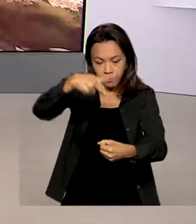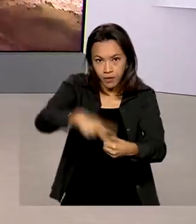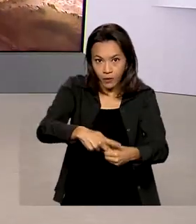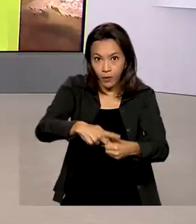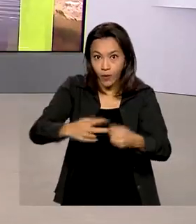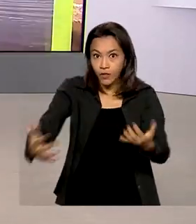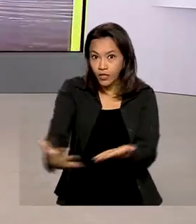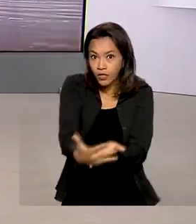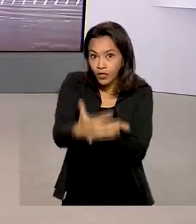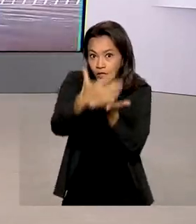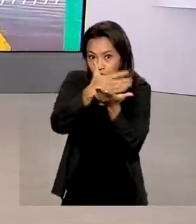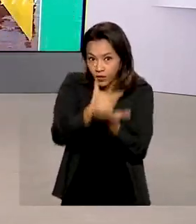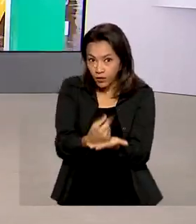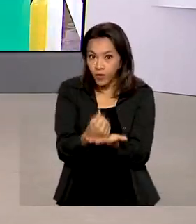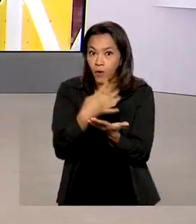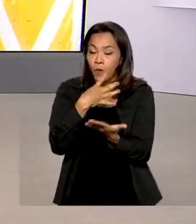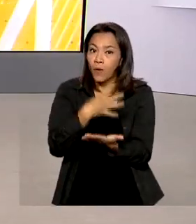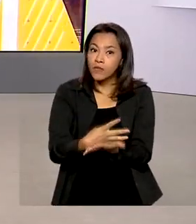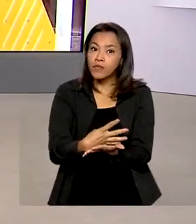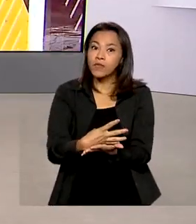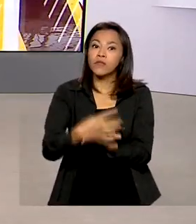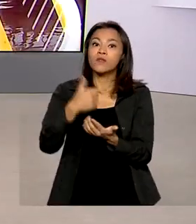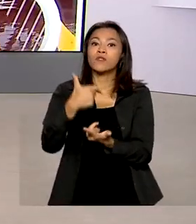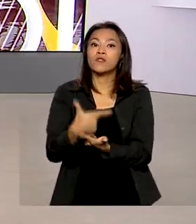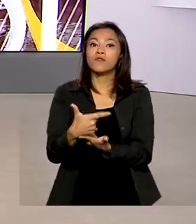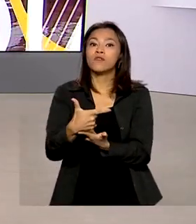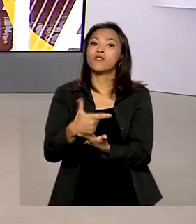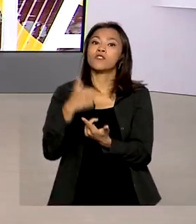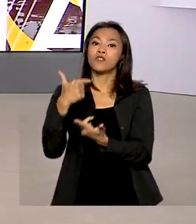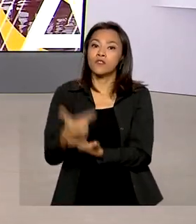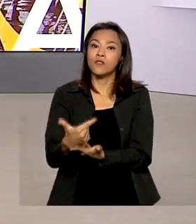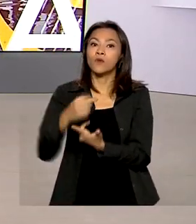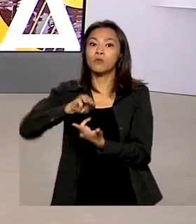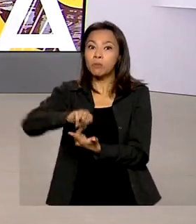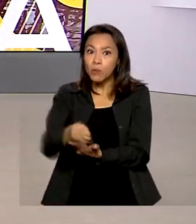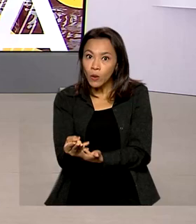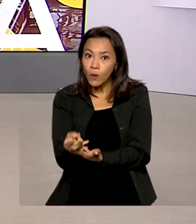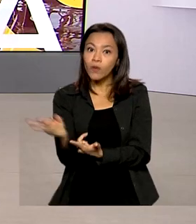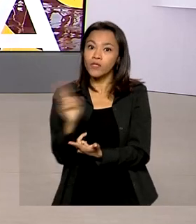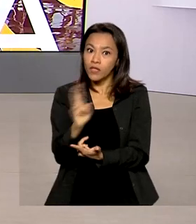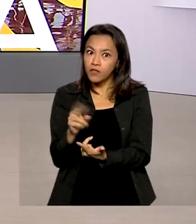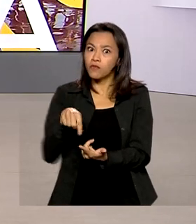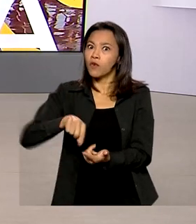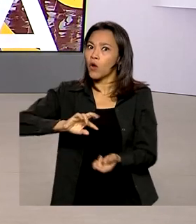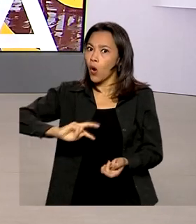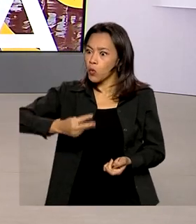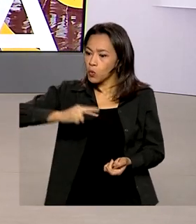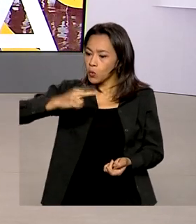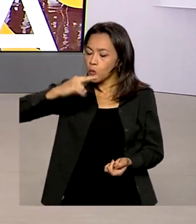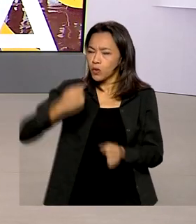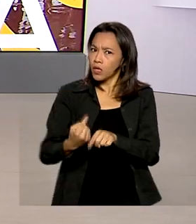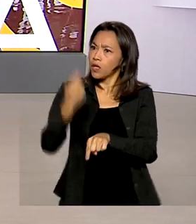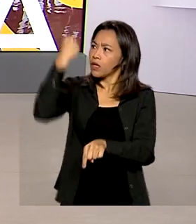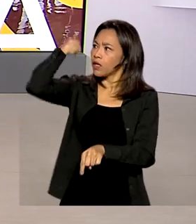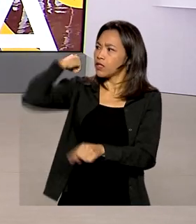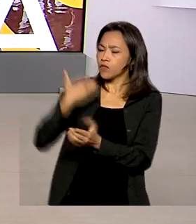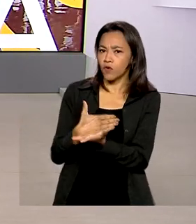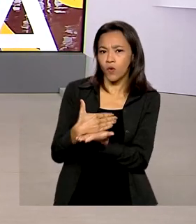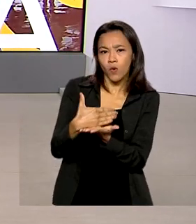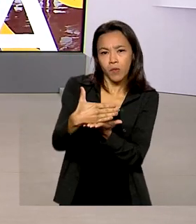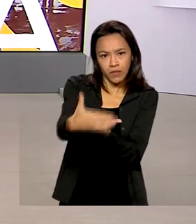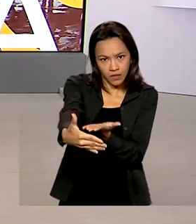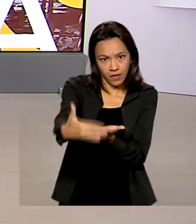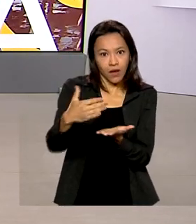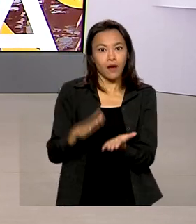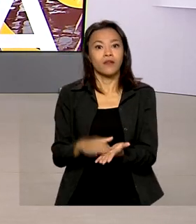422 milhões de reais. Foi a rodada mais lucrativa desde que o ciclo foi iniciado pela Agência Nacional